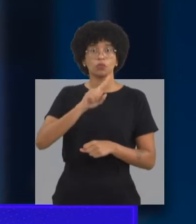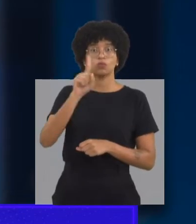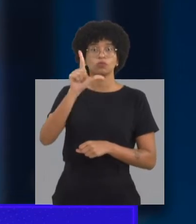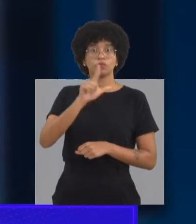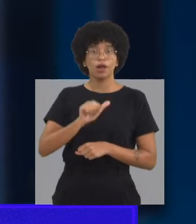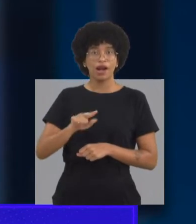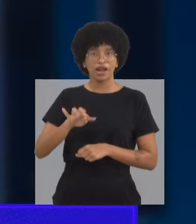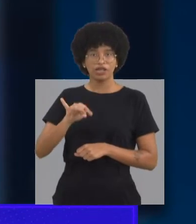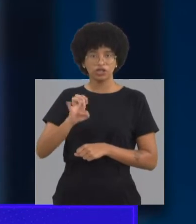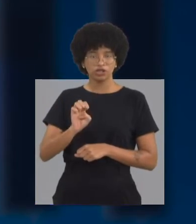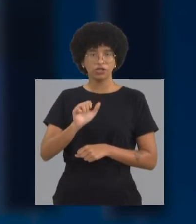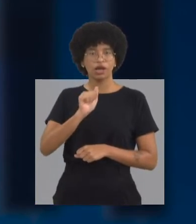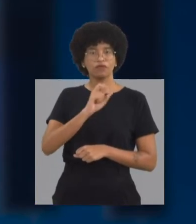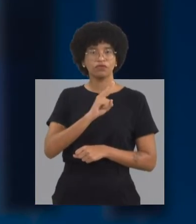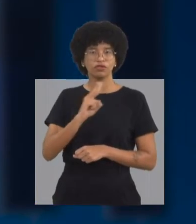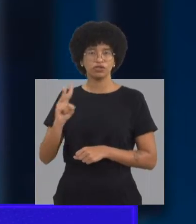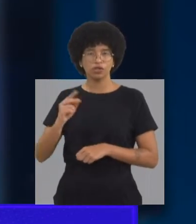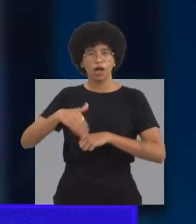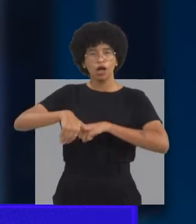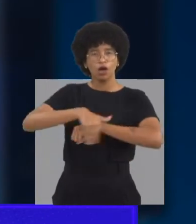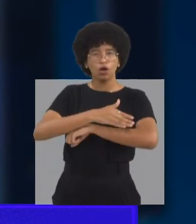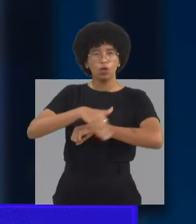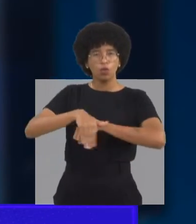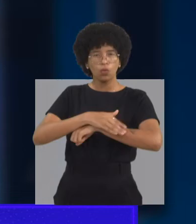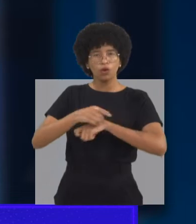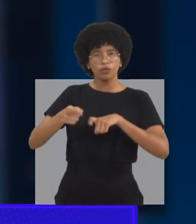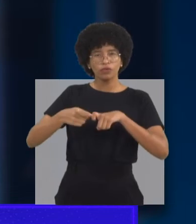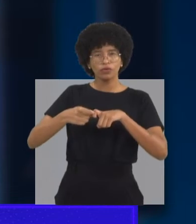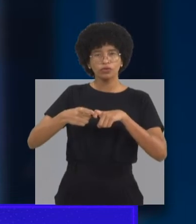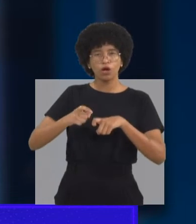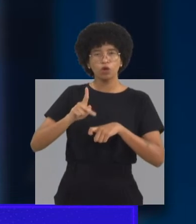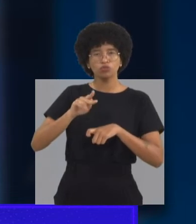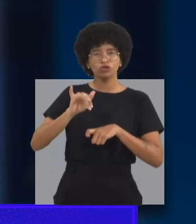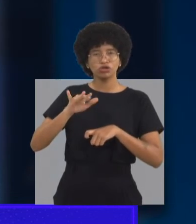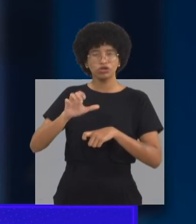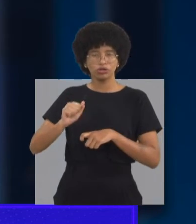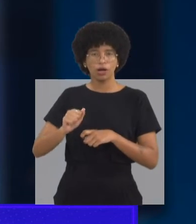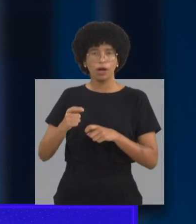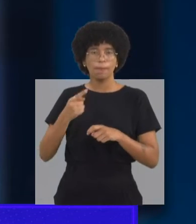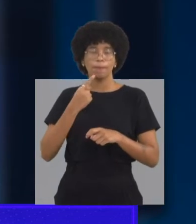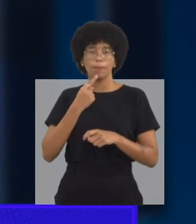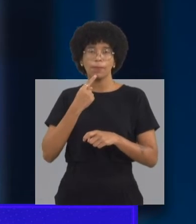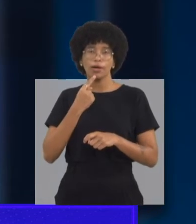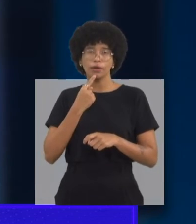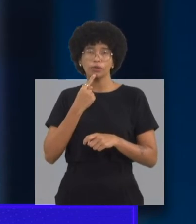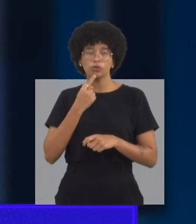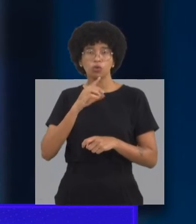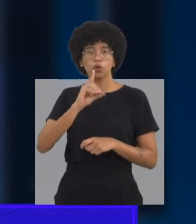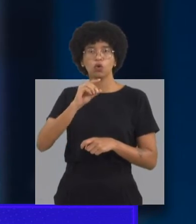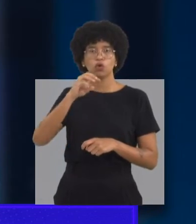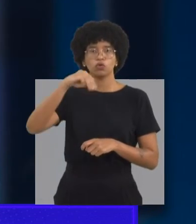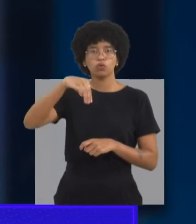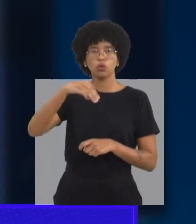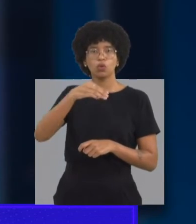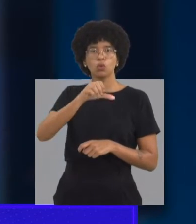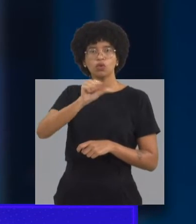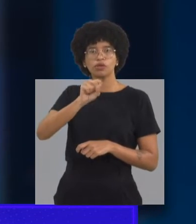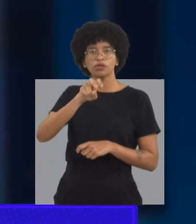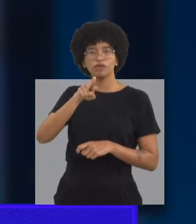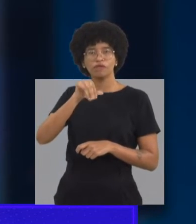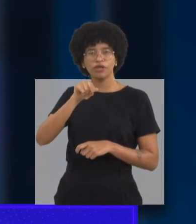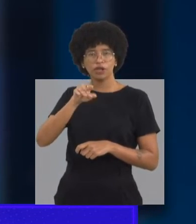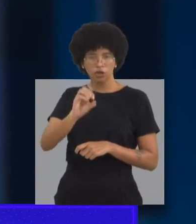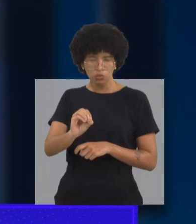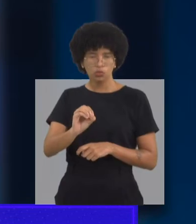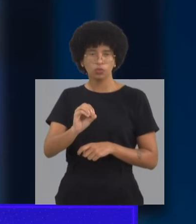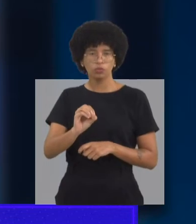de Teresina, elas ficam na zona leste, na avenida, na rua Veterinário Bugija, cruzamento com